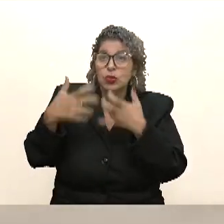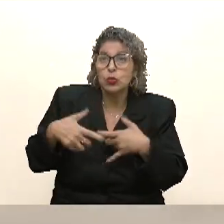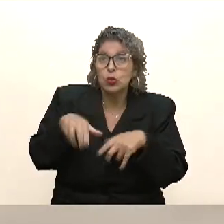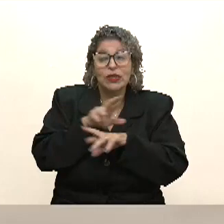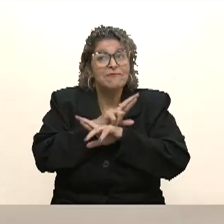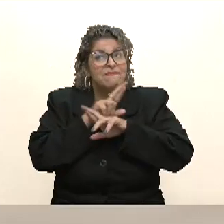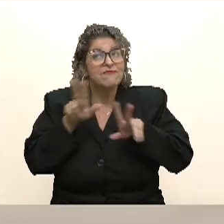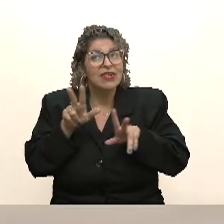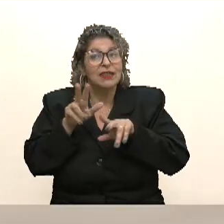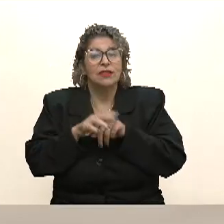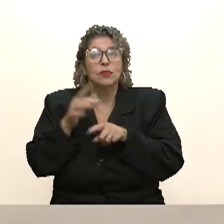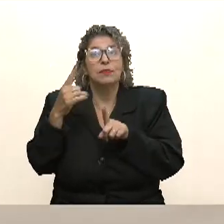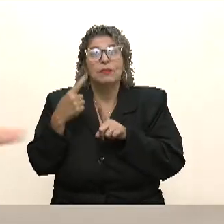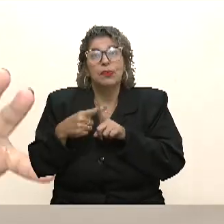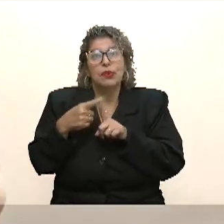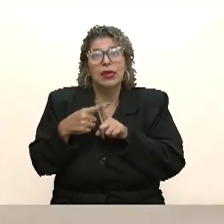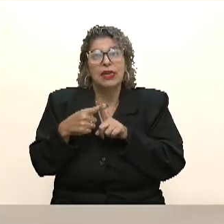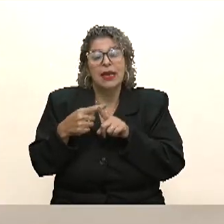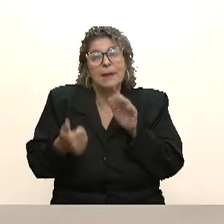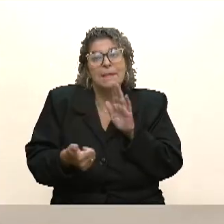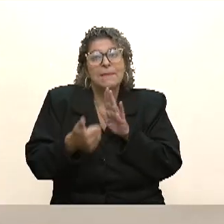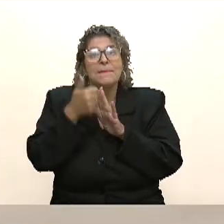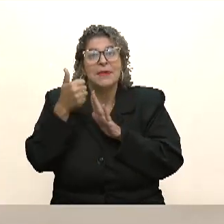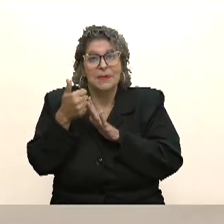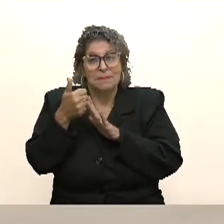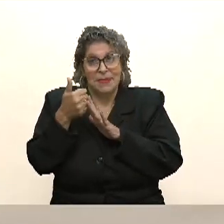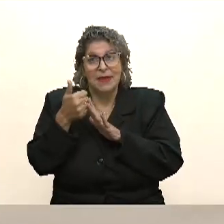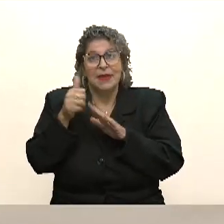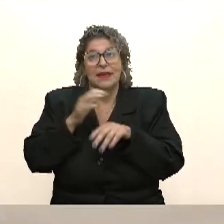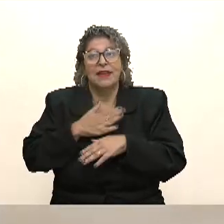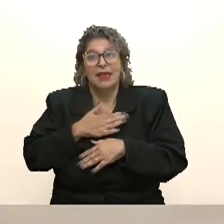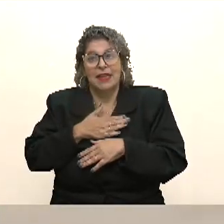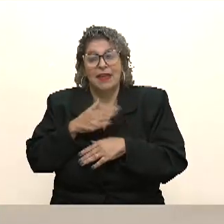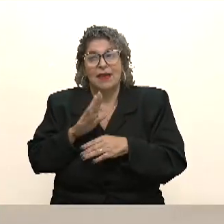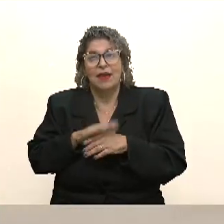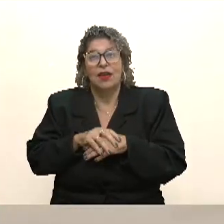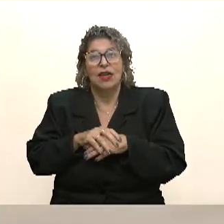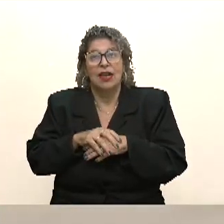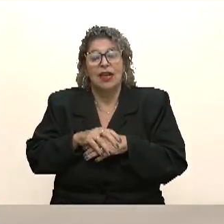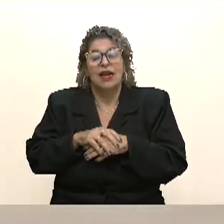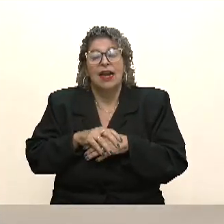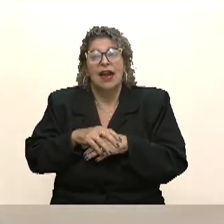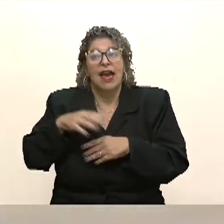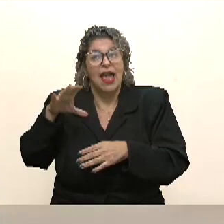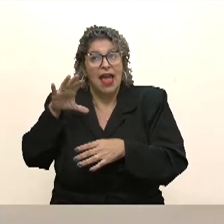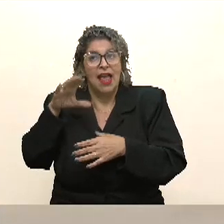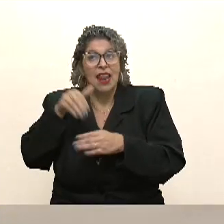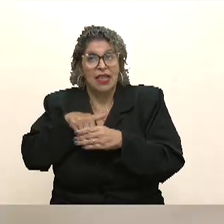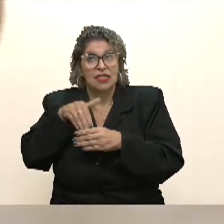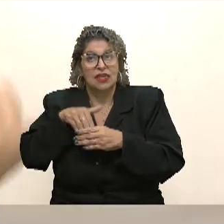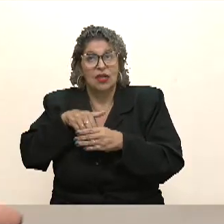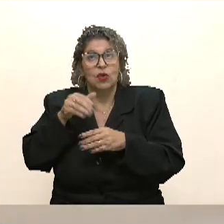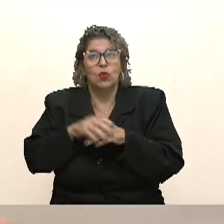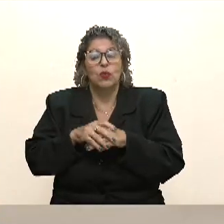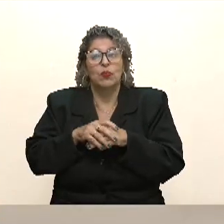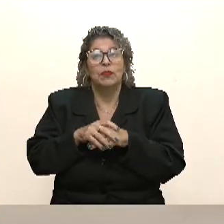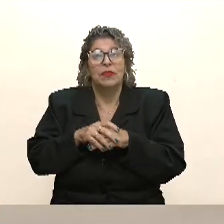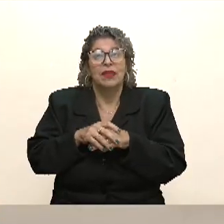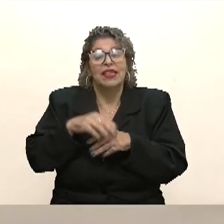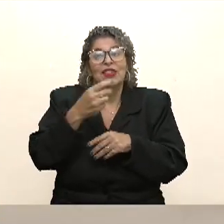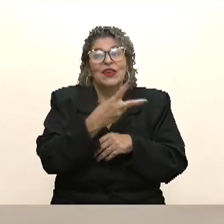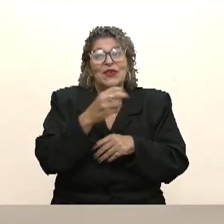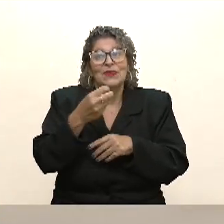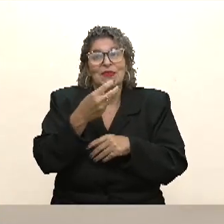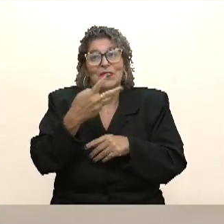diferente. Porque acho que a primeira eleição em que eu estive mais presente politicamente foi lá em 2014,